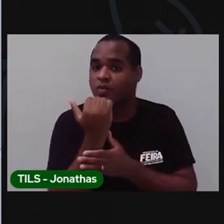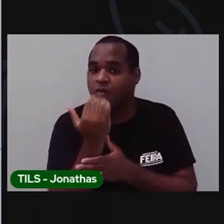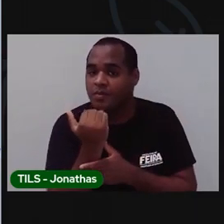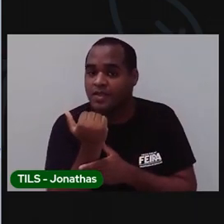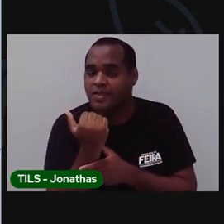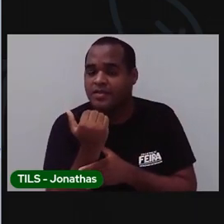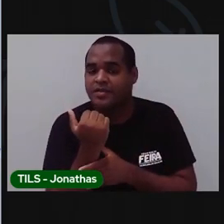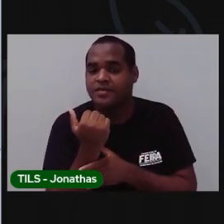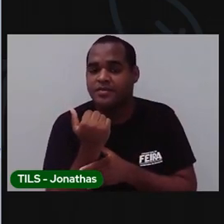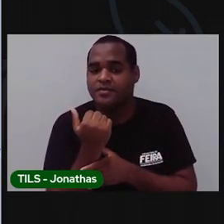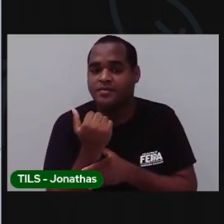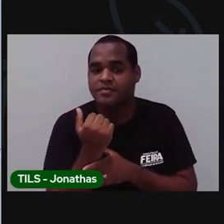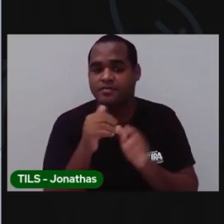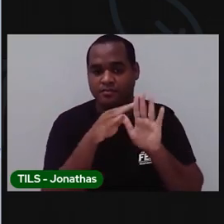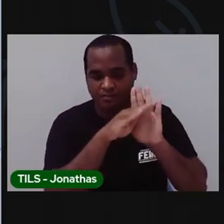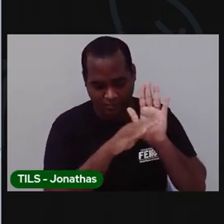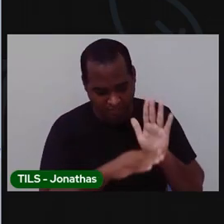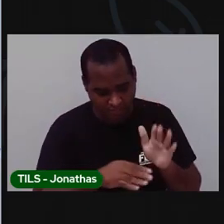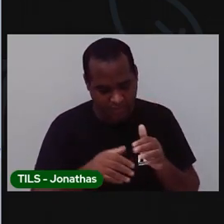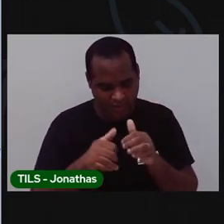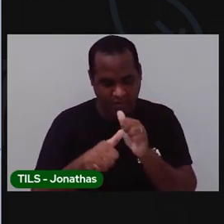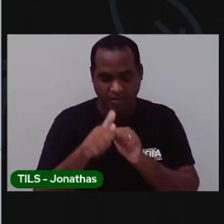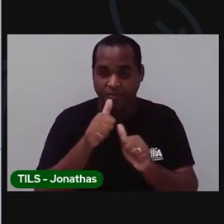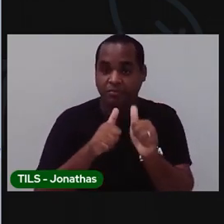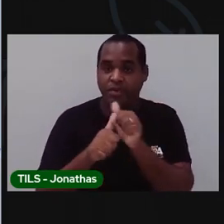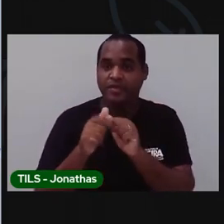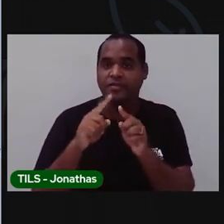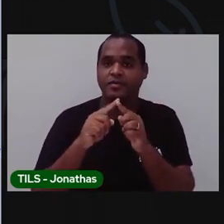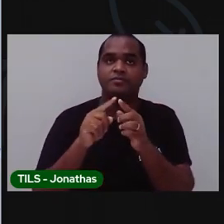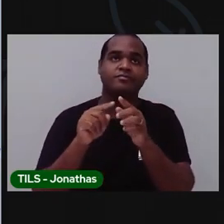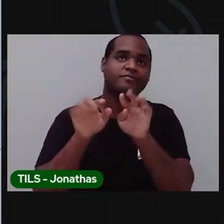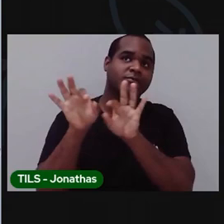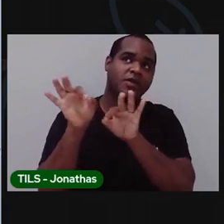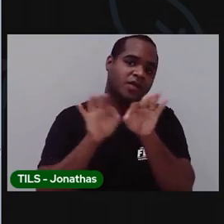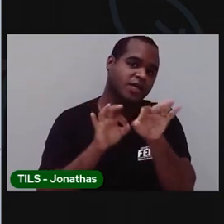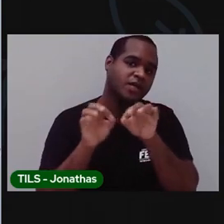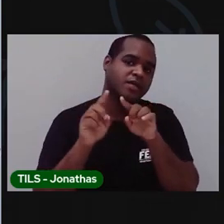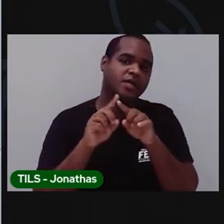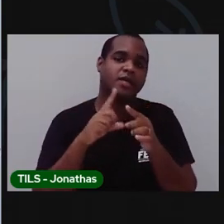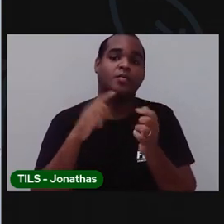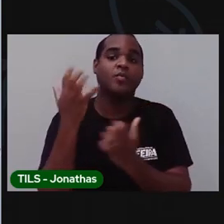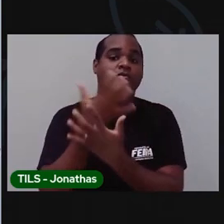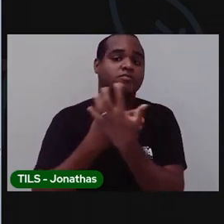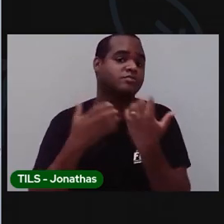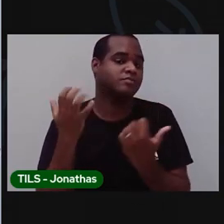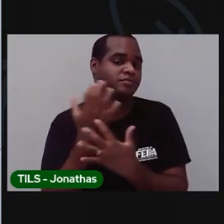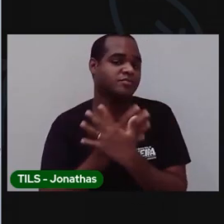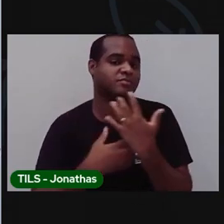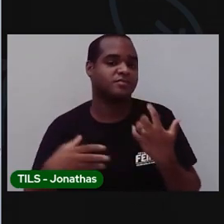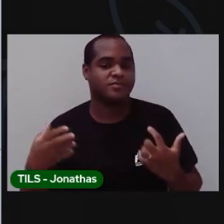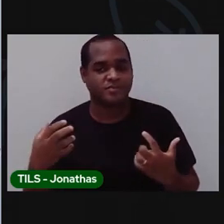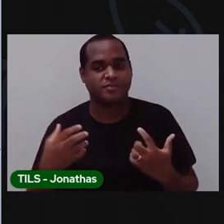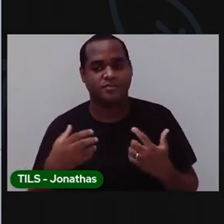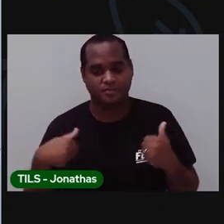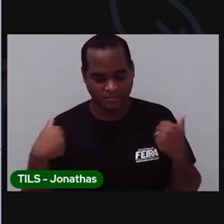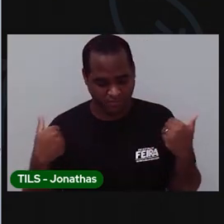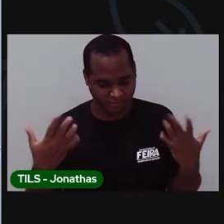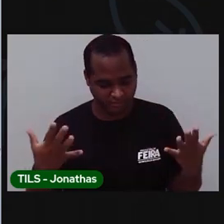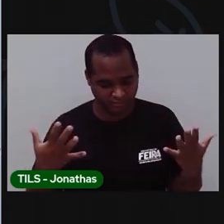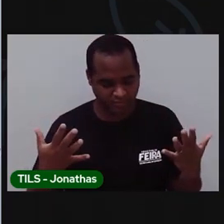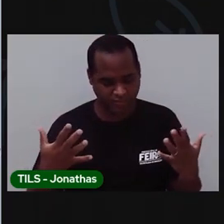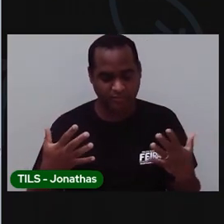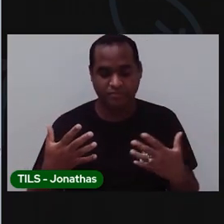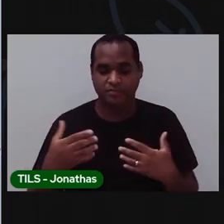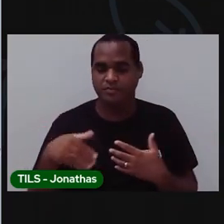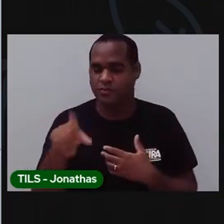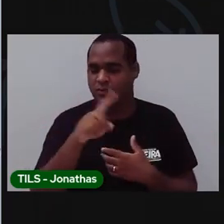Fizemos a lista de bebidas. De decoração. De música. Então, a